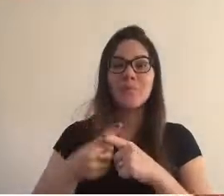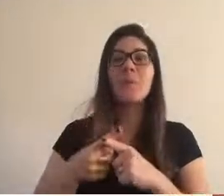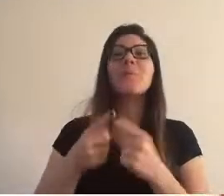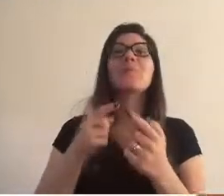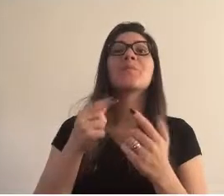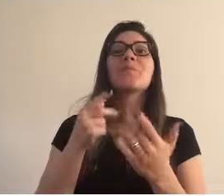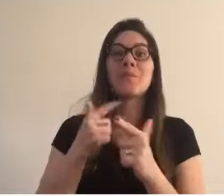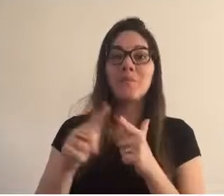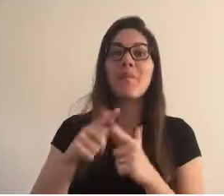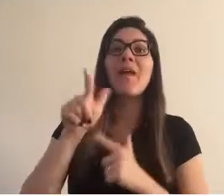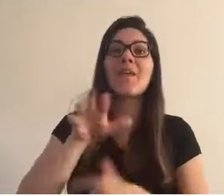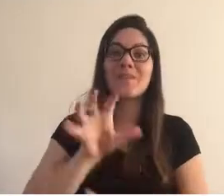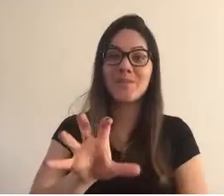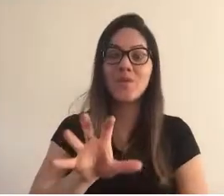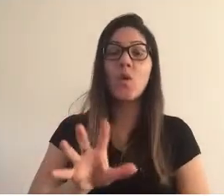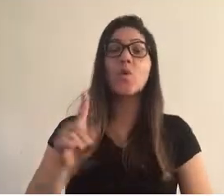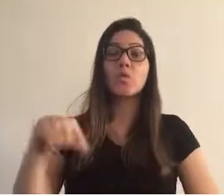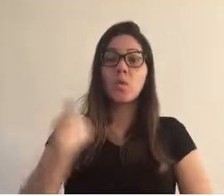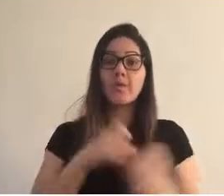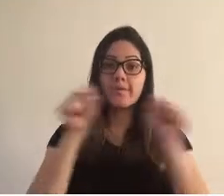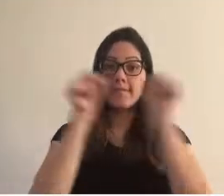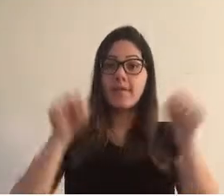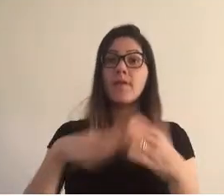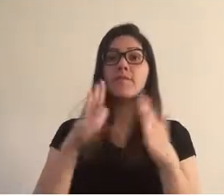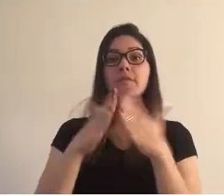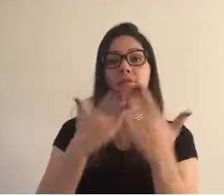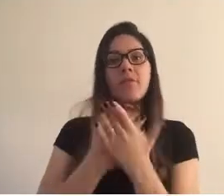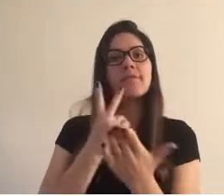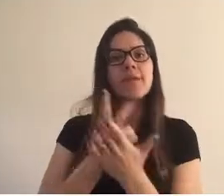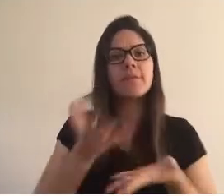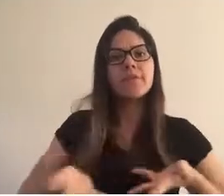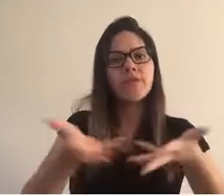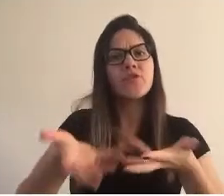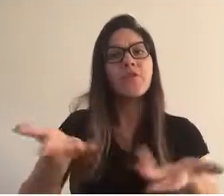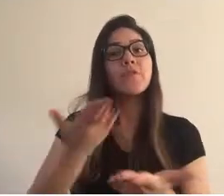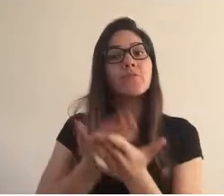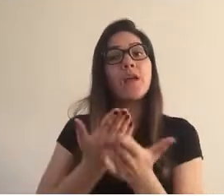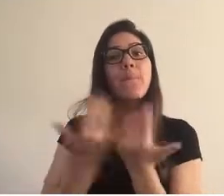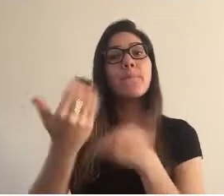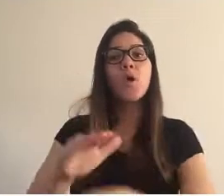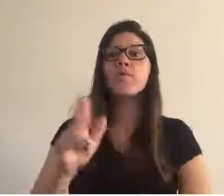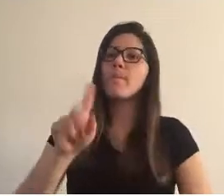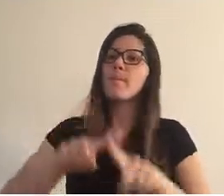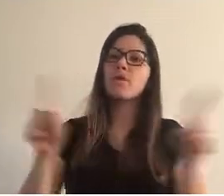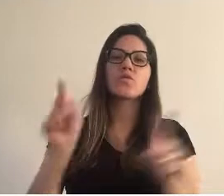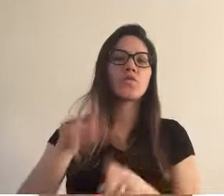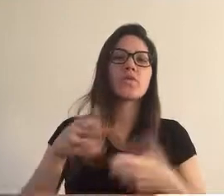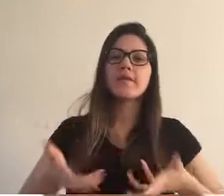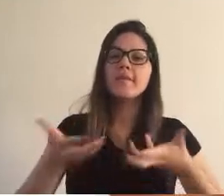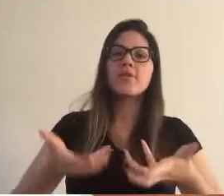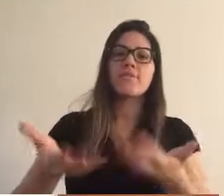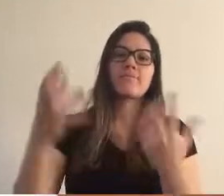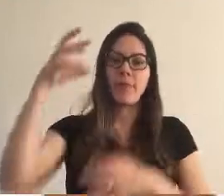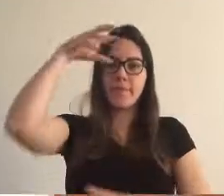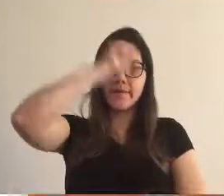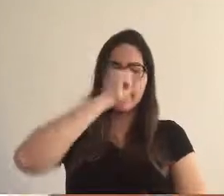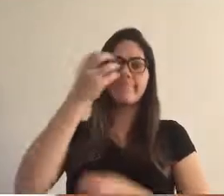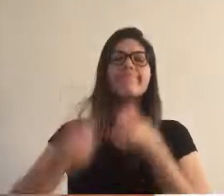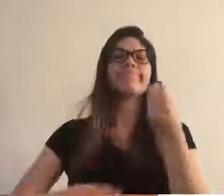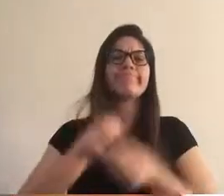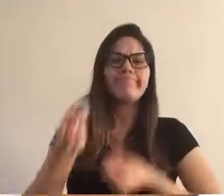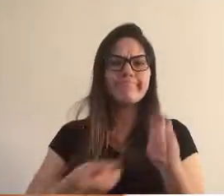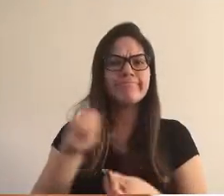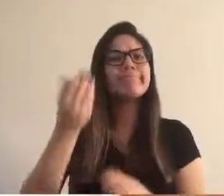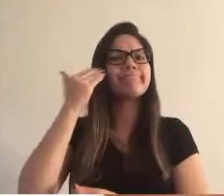sistema escolar incentiva o aluno a estudar para a prova e nunca para aprender. Para entender melhor como funciona o